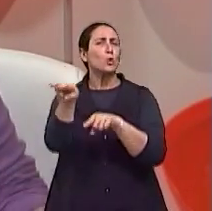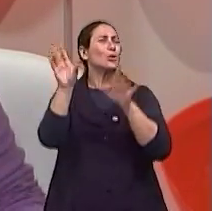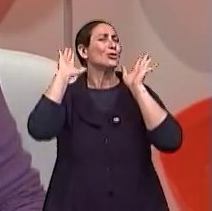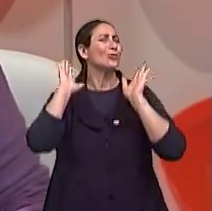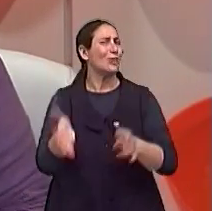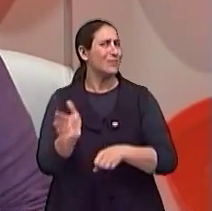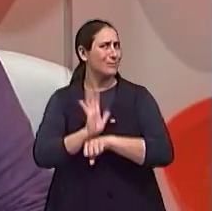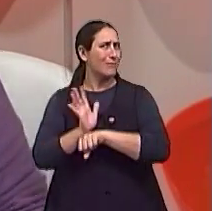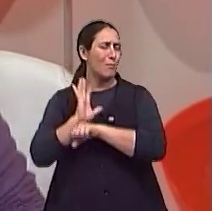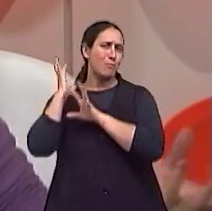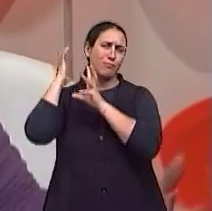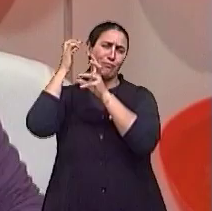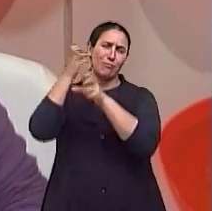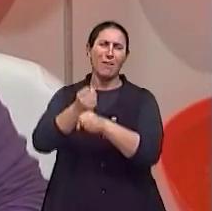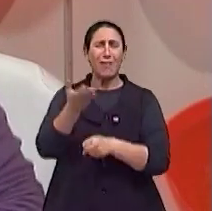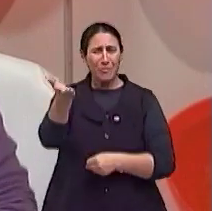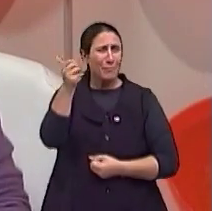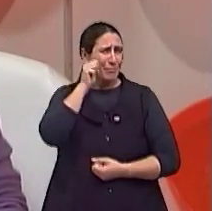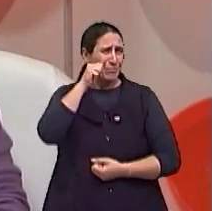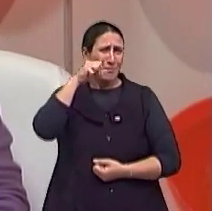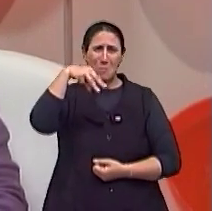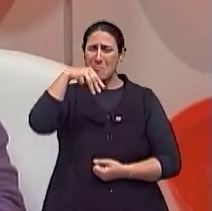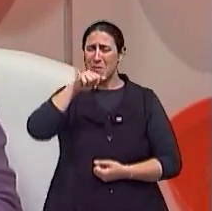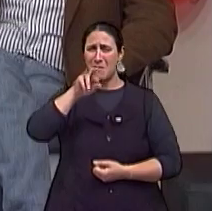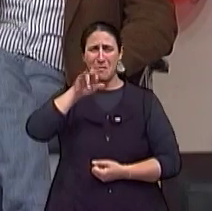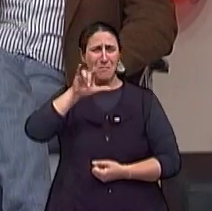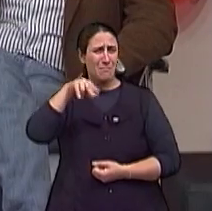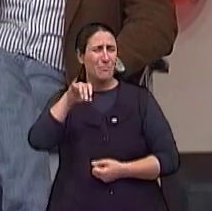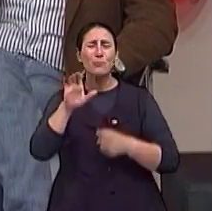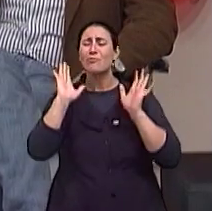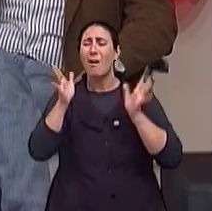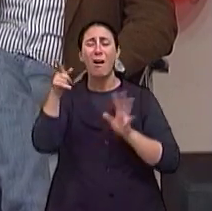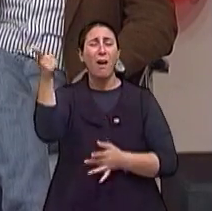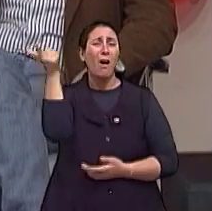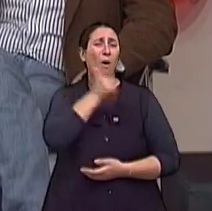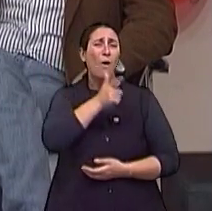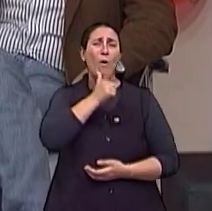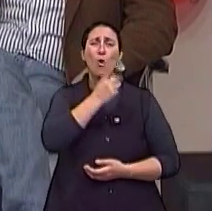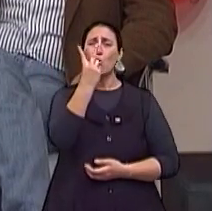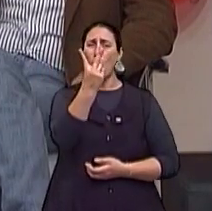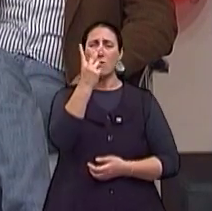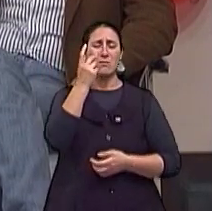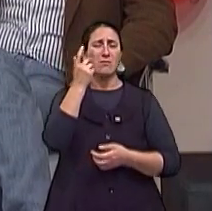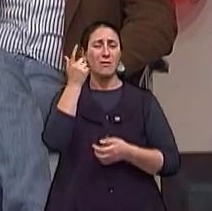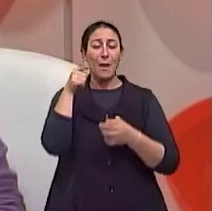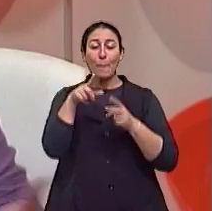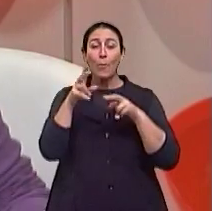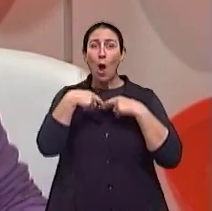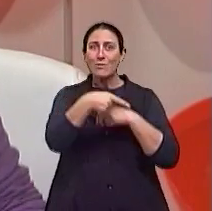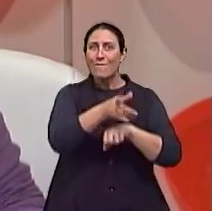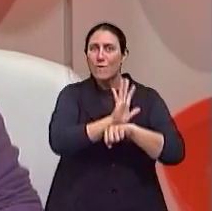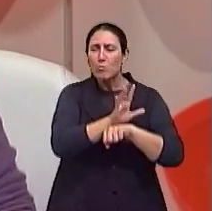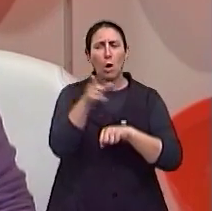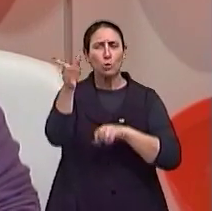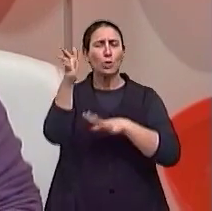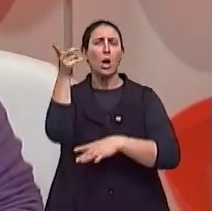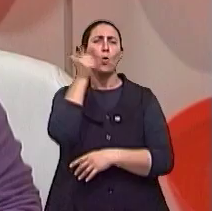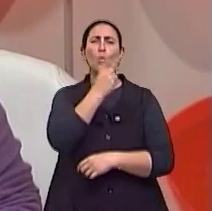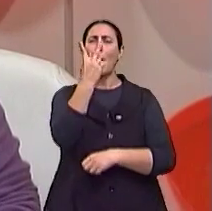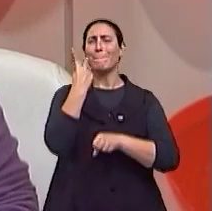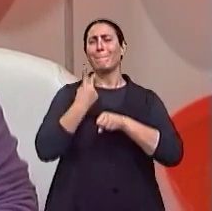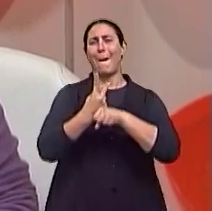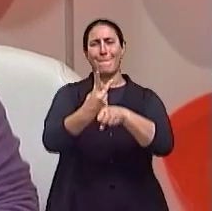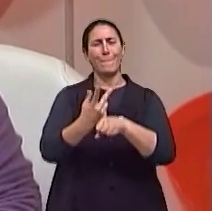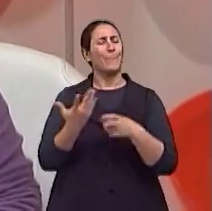tem experiência, Irene, inclusive, ganhou dois prêmios de melhor atriz com esse curta-metragem, né? Ele circulou nos festivais